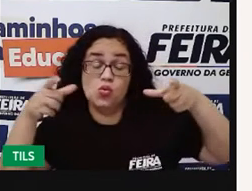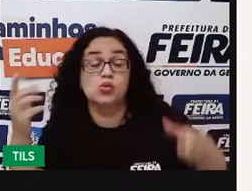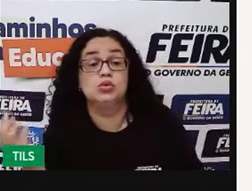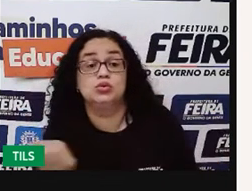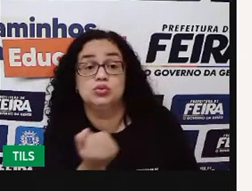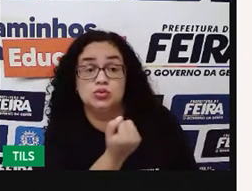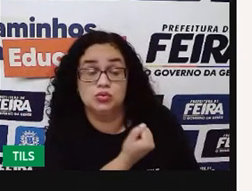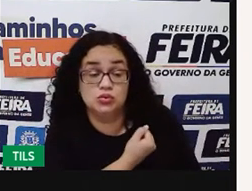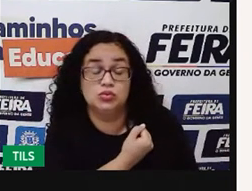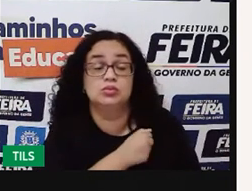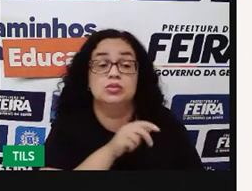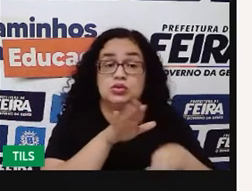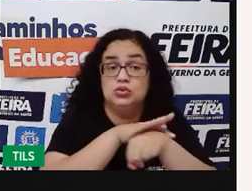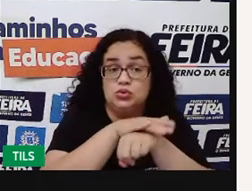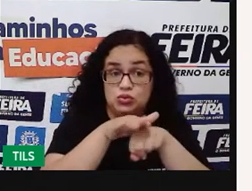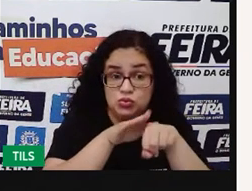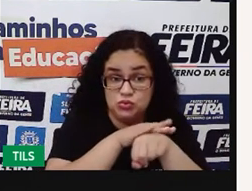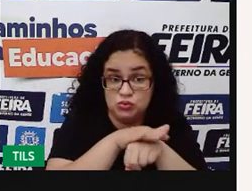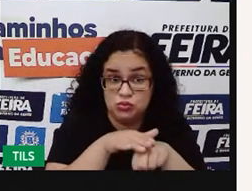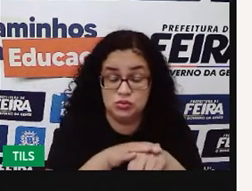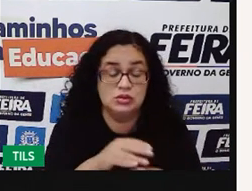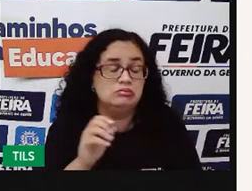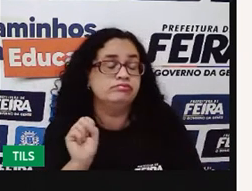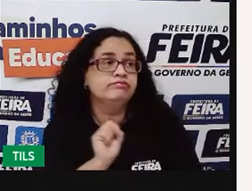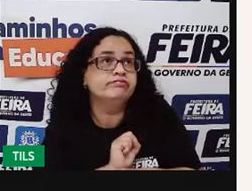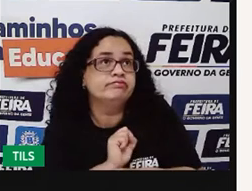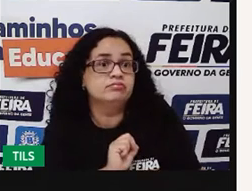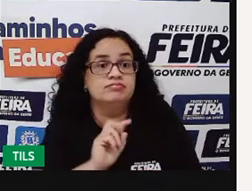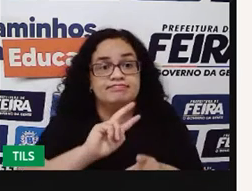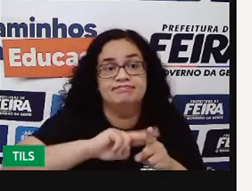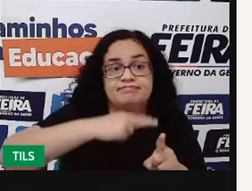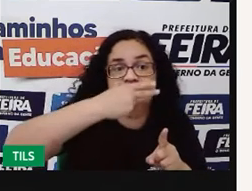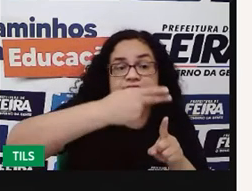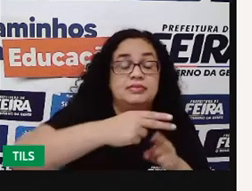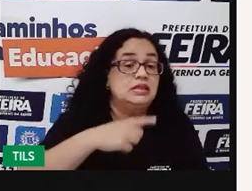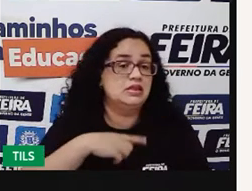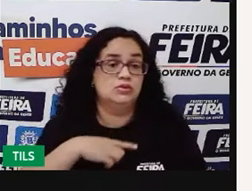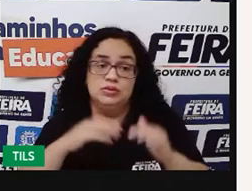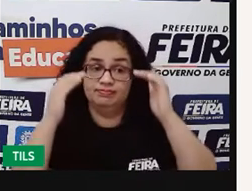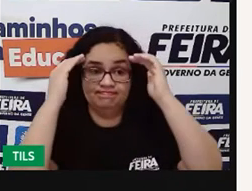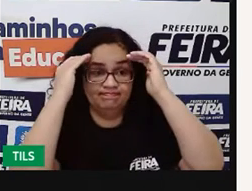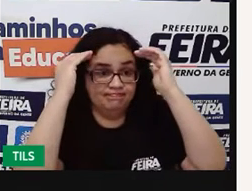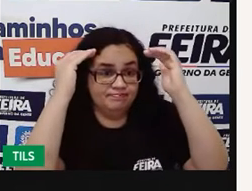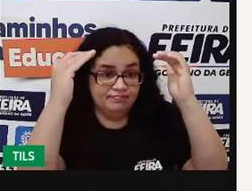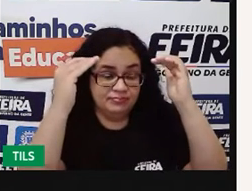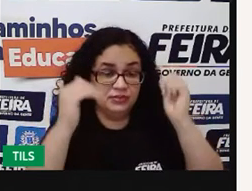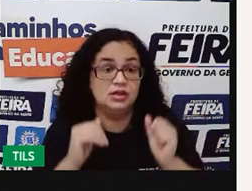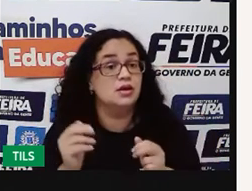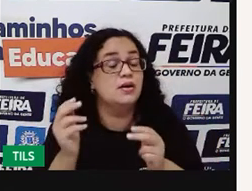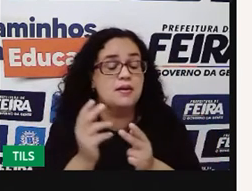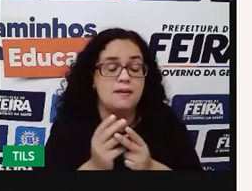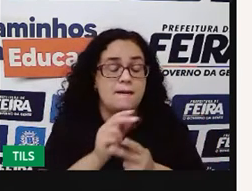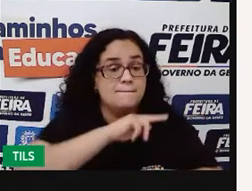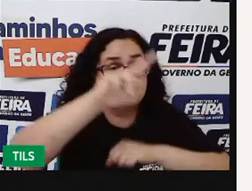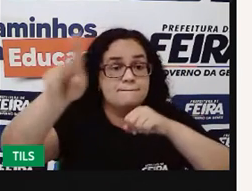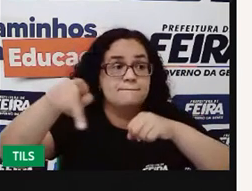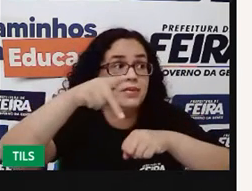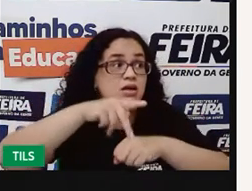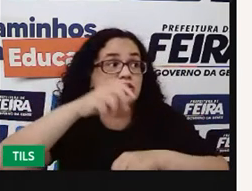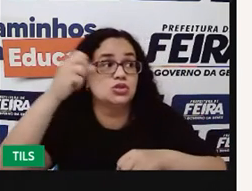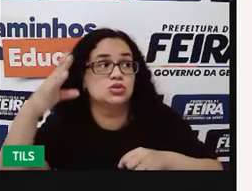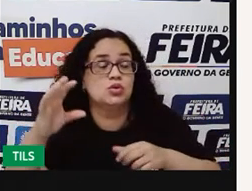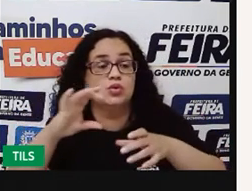de casos de uma doença acima do esperado sem respeitar os limites entre países ou continentes.